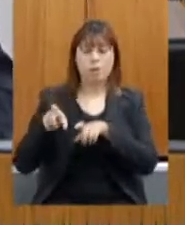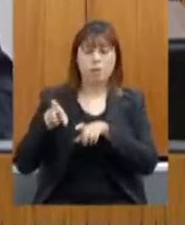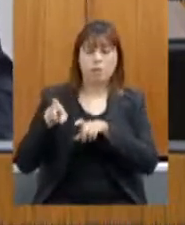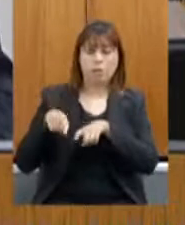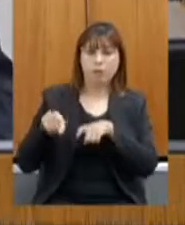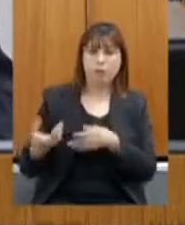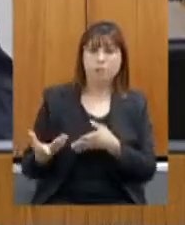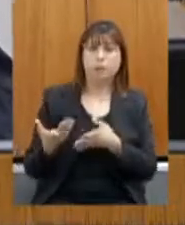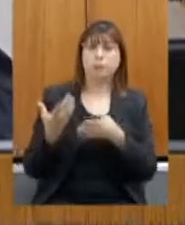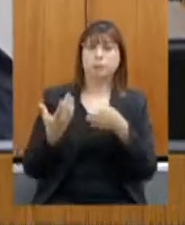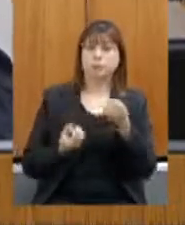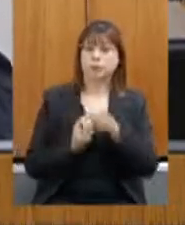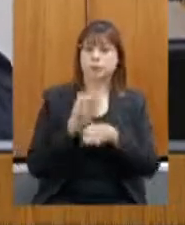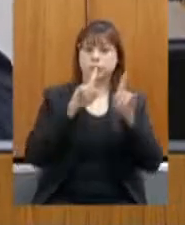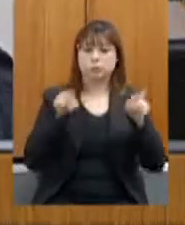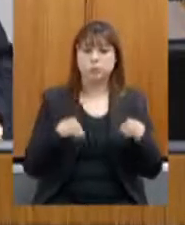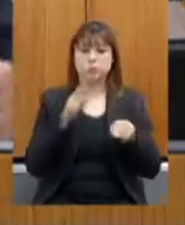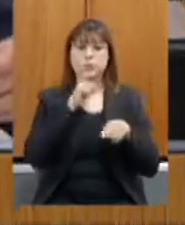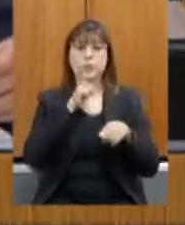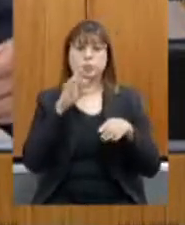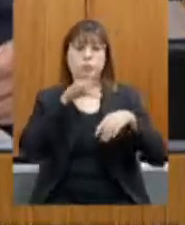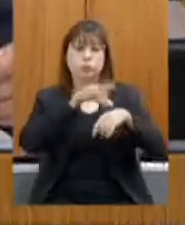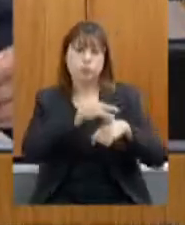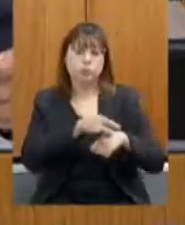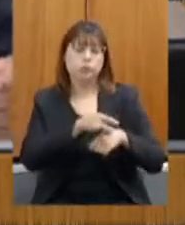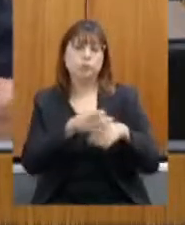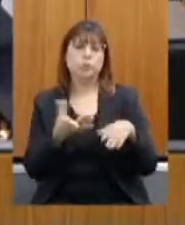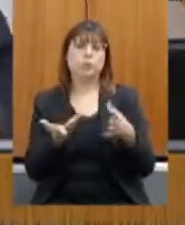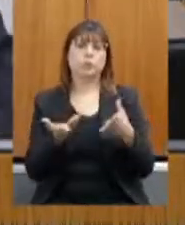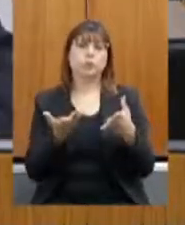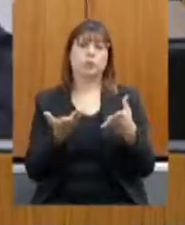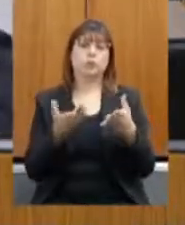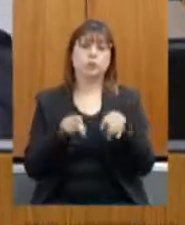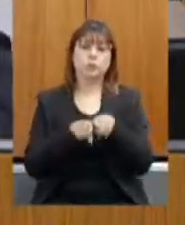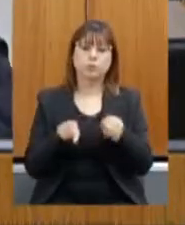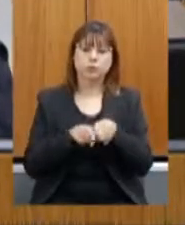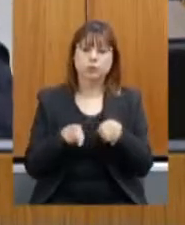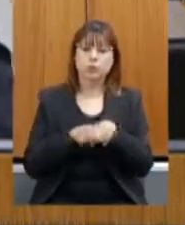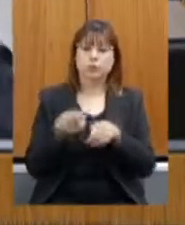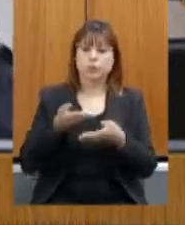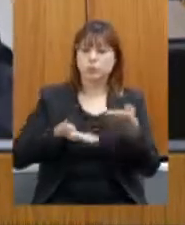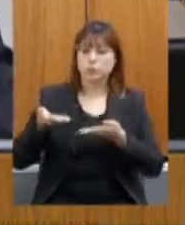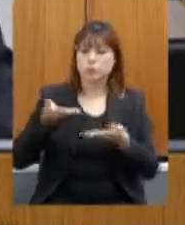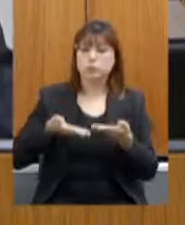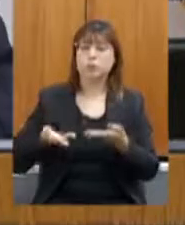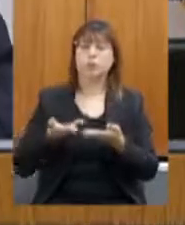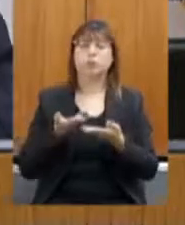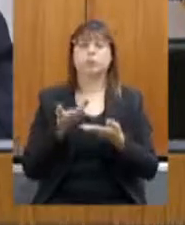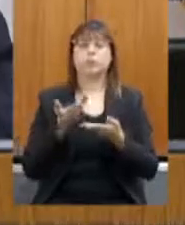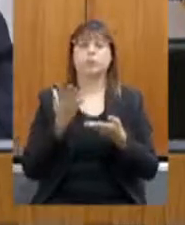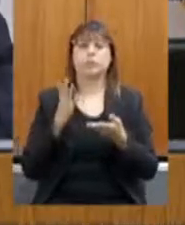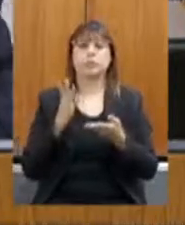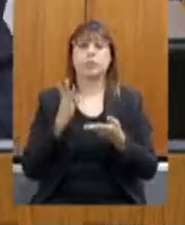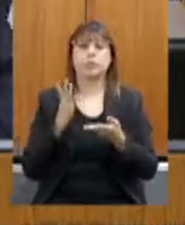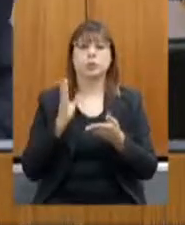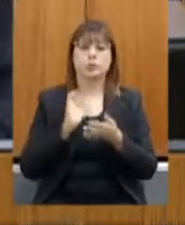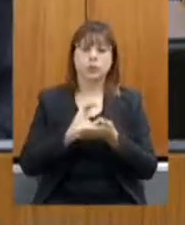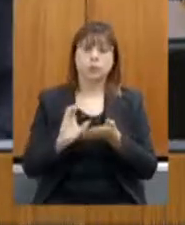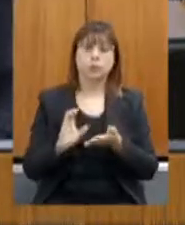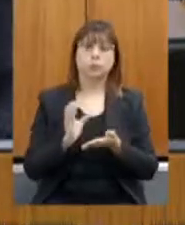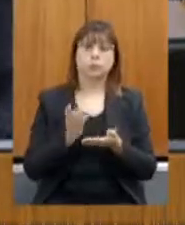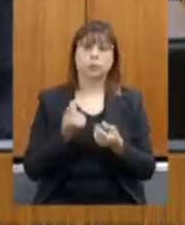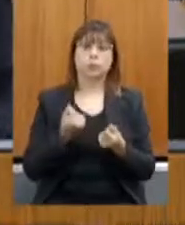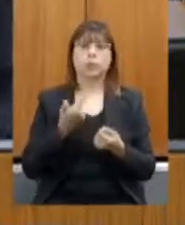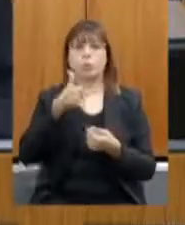construção de barragens para preservação de água financiamento de capital de giro entre outras possibilidades